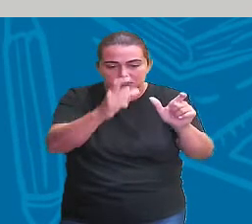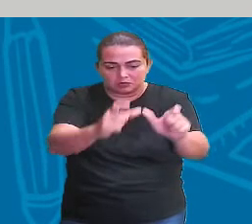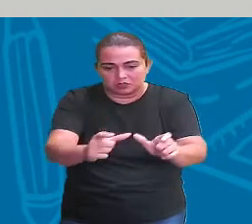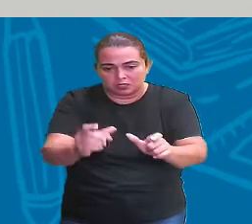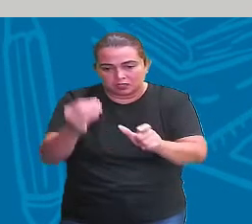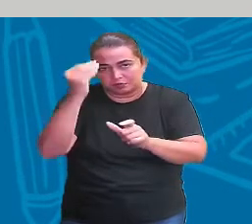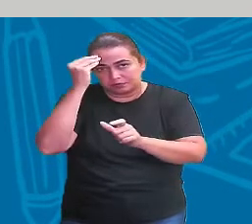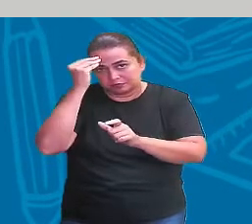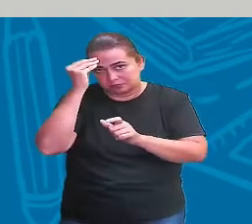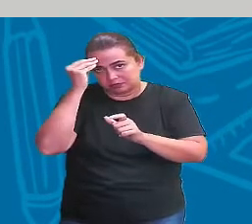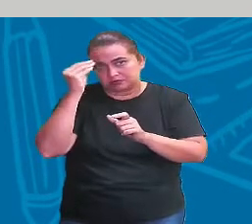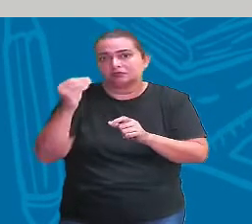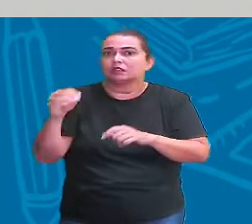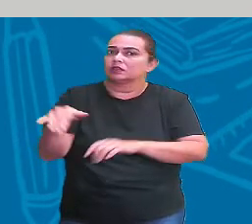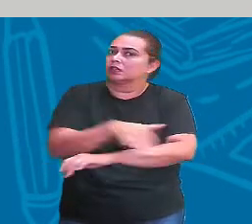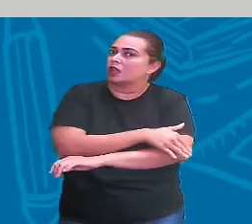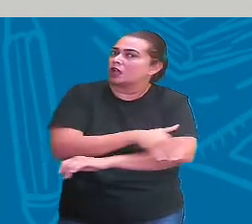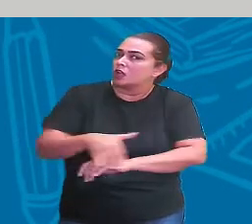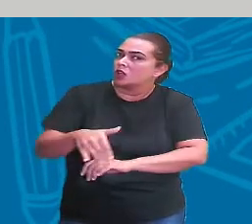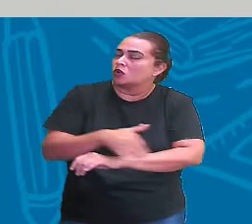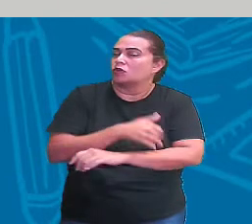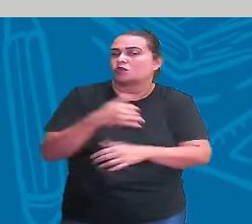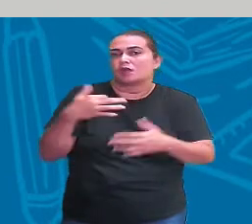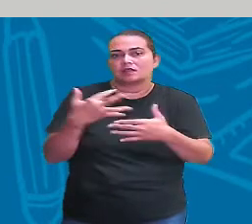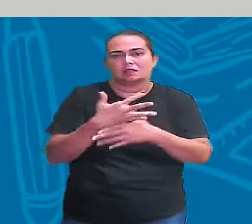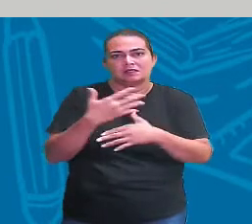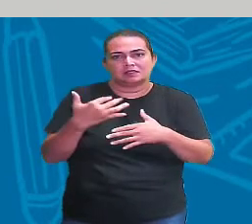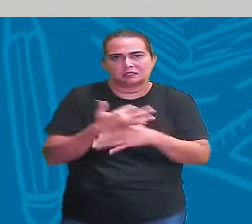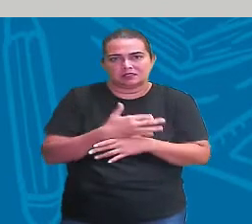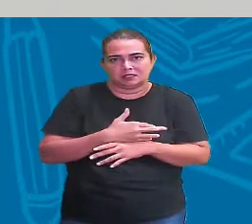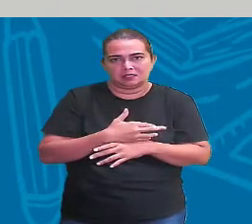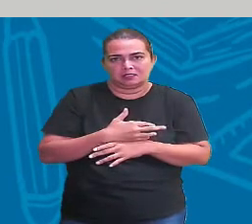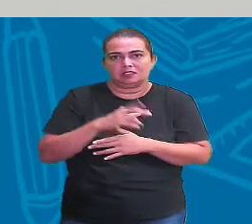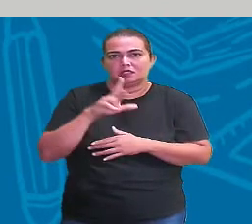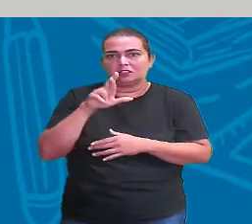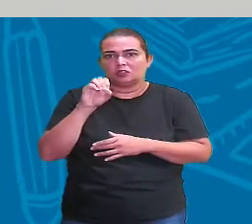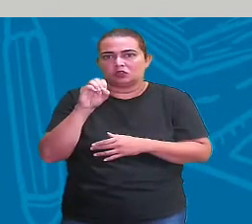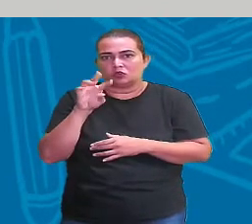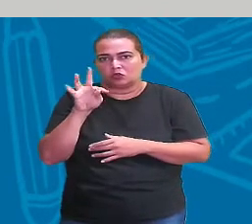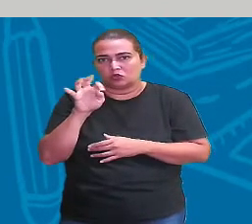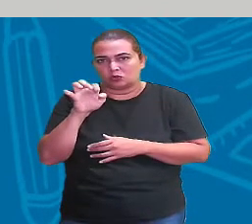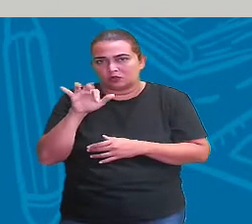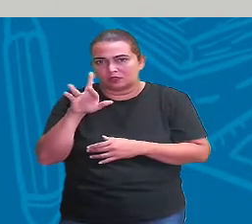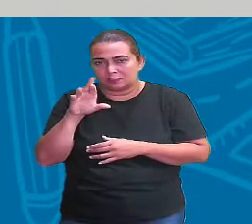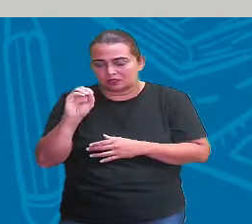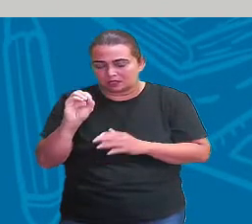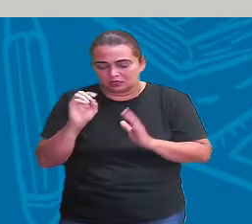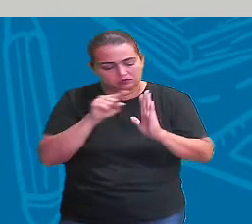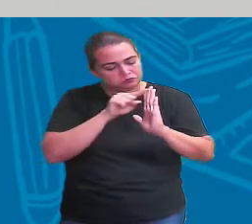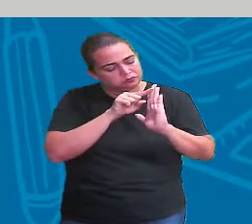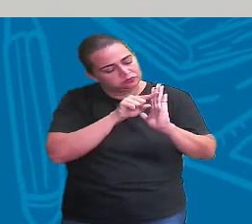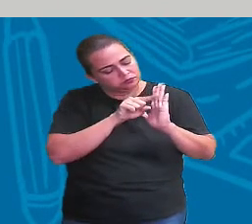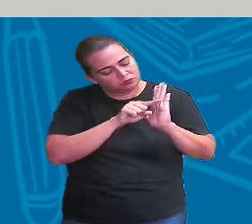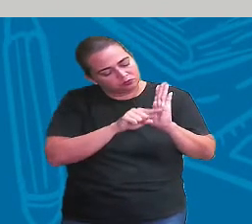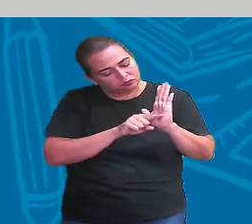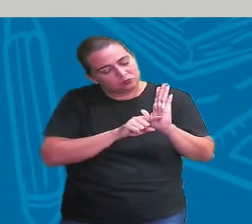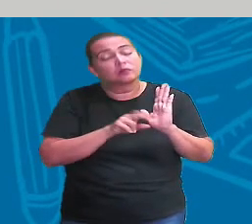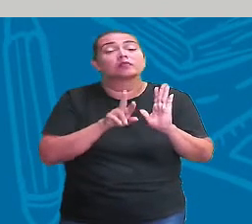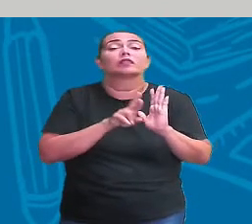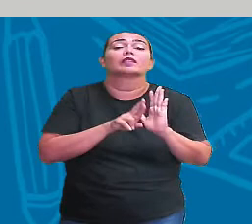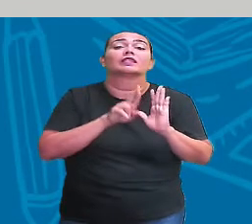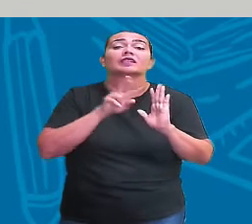ok? O ROTEIRO, ele é um pouco diferente do ITINERÁRIO e do trajeto, tá pessoal? O ROTEIRO é mais